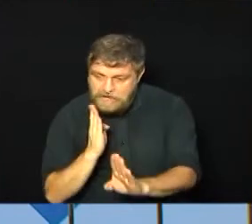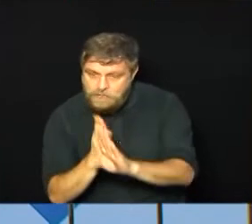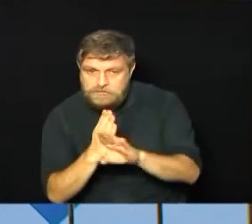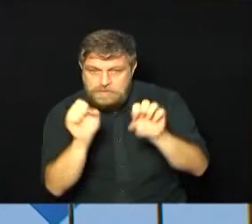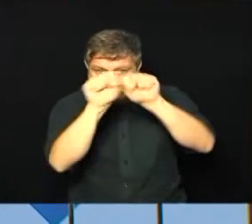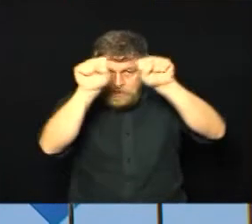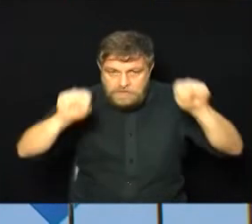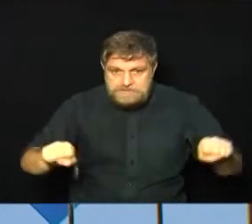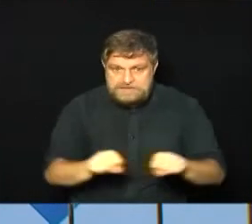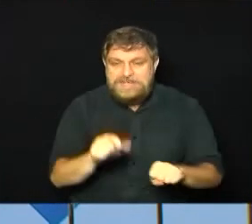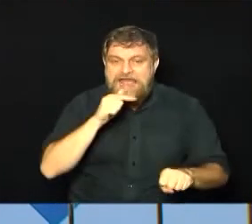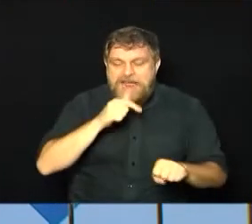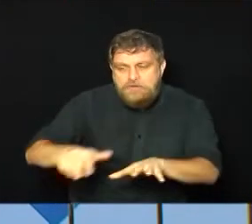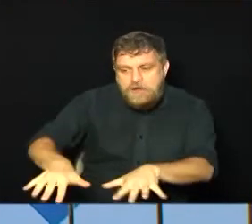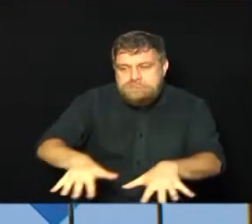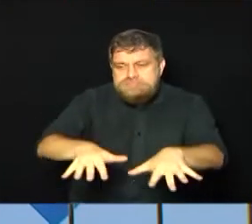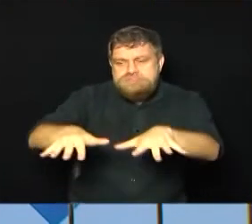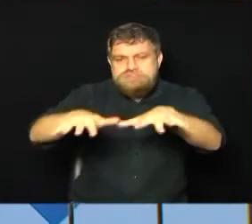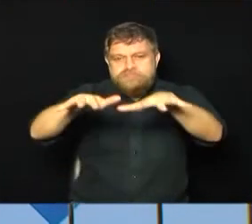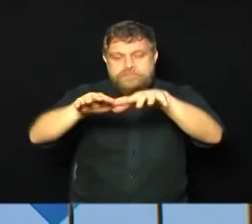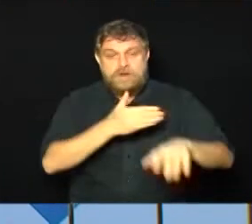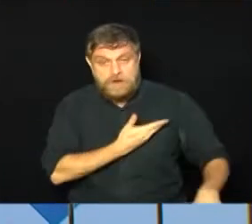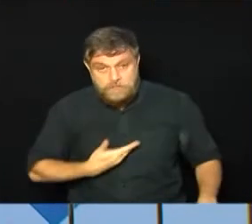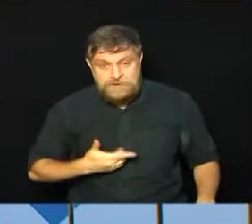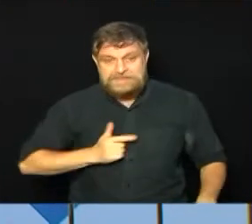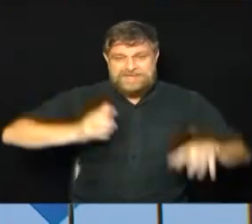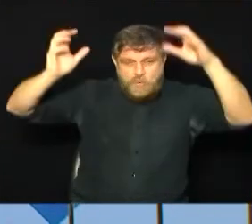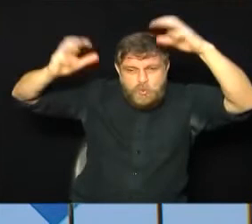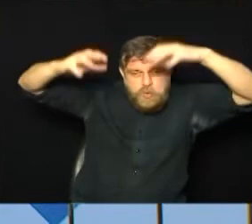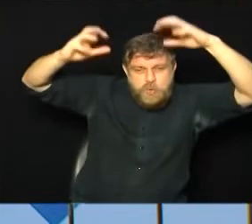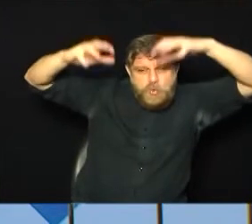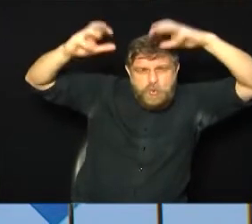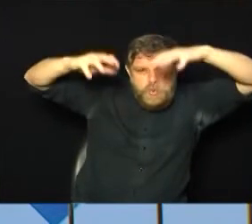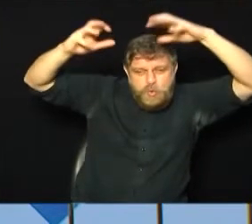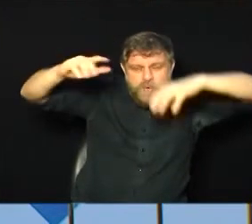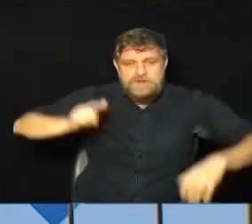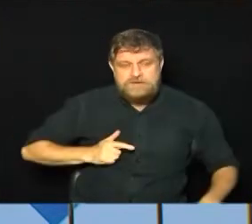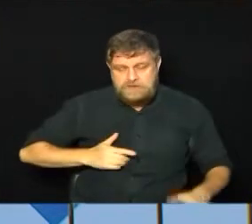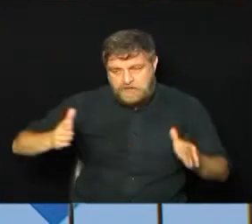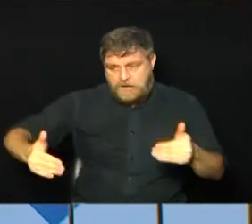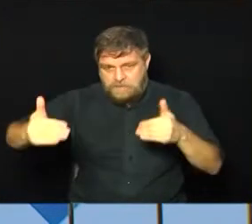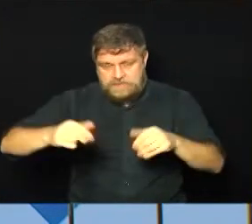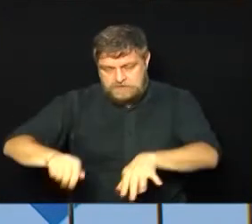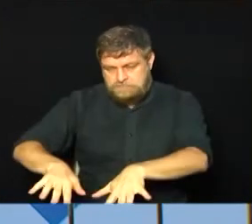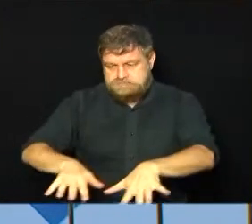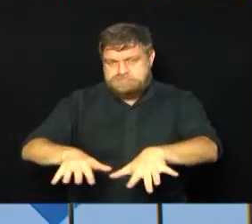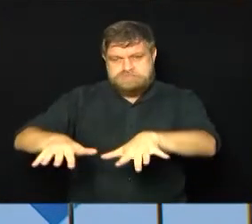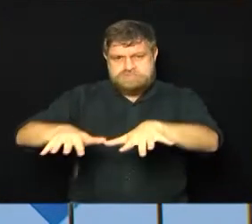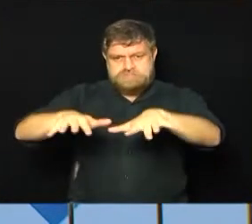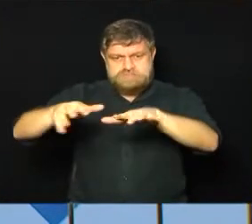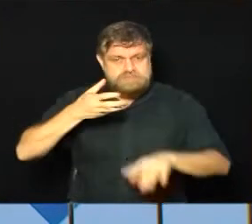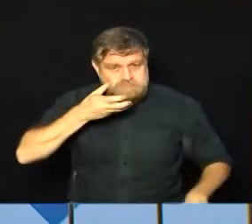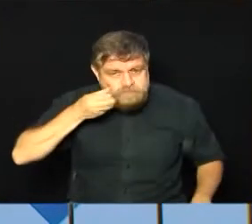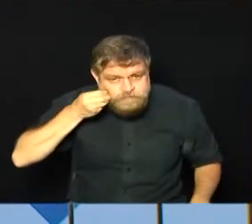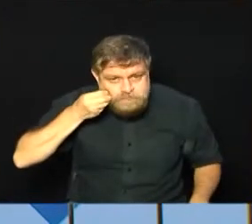sistema de abastecimento público. A gente sabe que está chovendo bastante, alguns locais já estão sendo beneficiados, mas mesmo